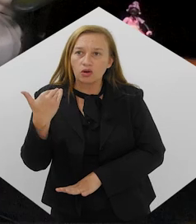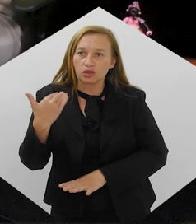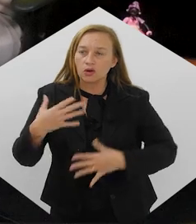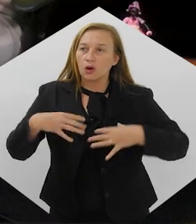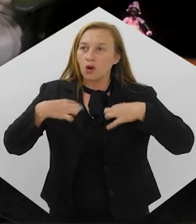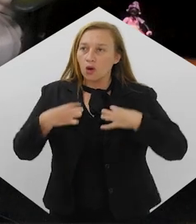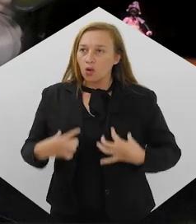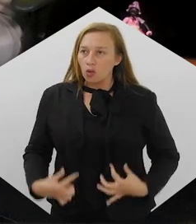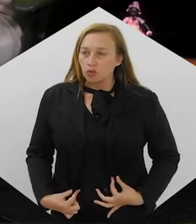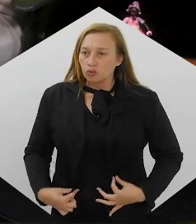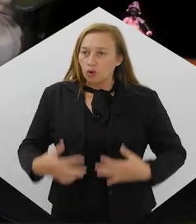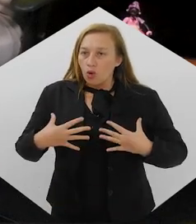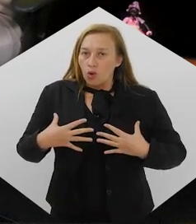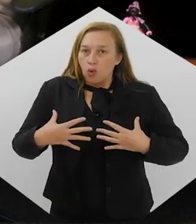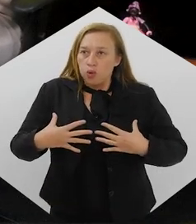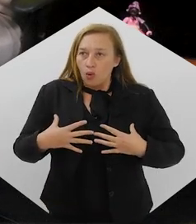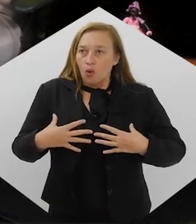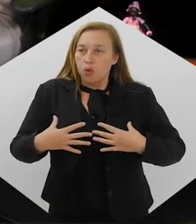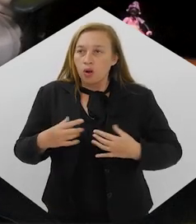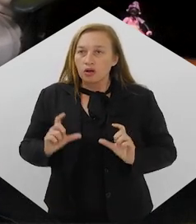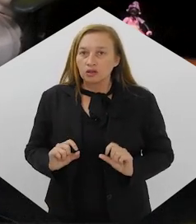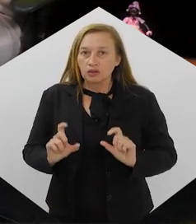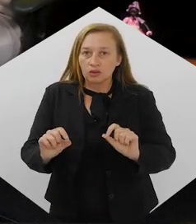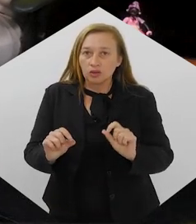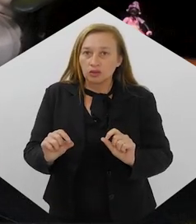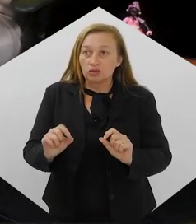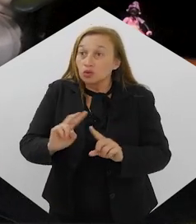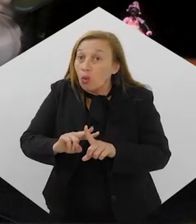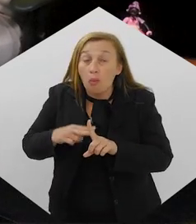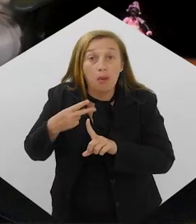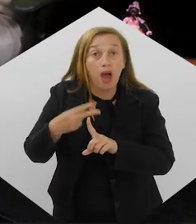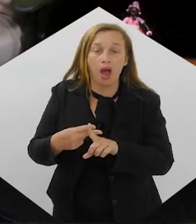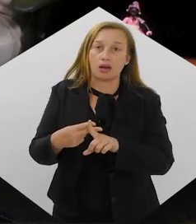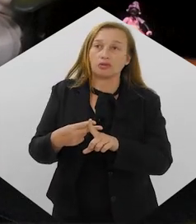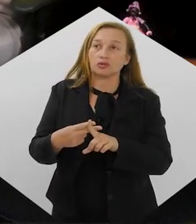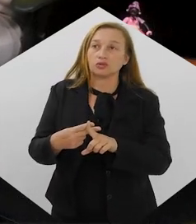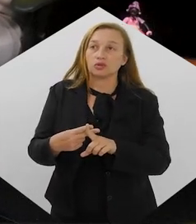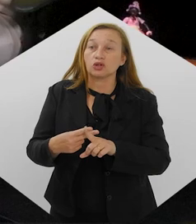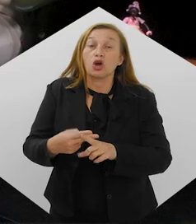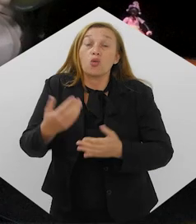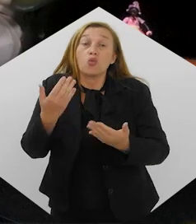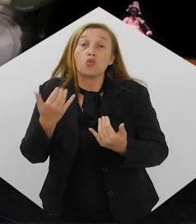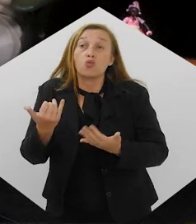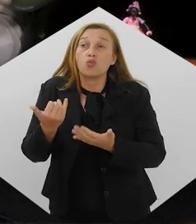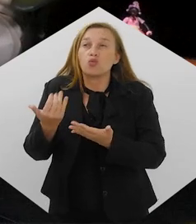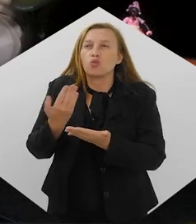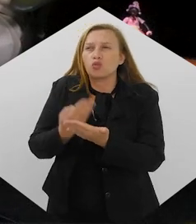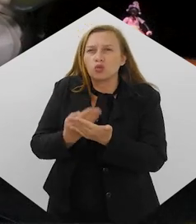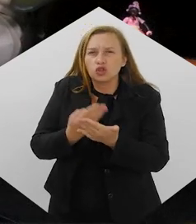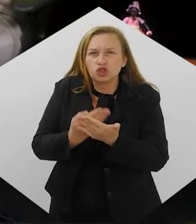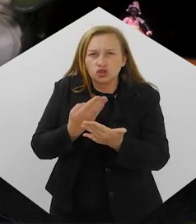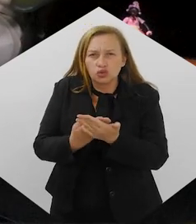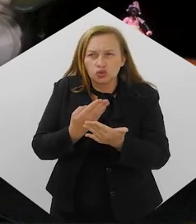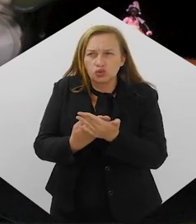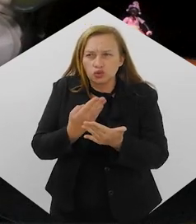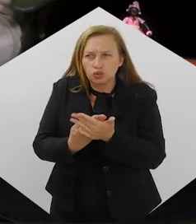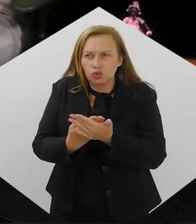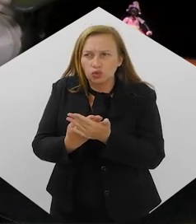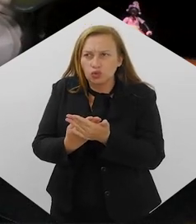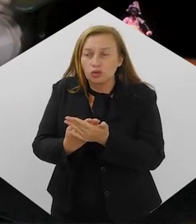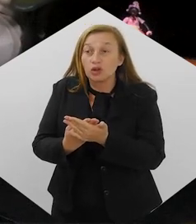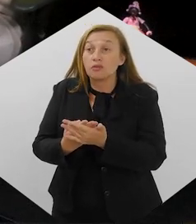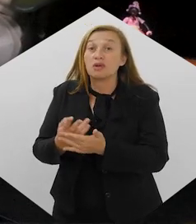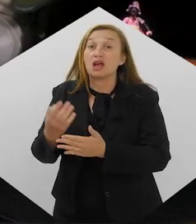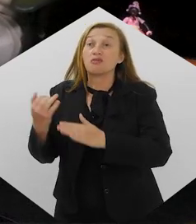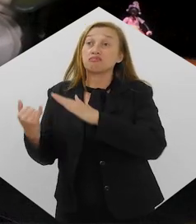câncer de pulmão no Brasil dobraram nas últimas duas décadas. Além disso, segundo um estudo conduzido pela Fundação do Câncer,